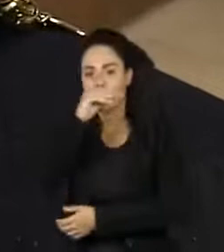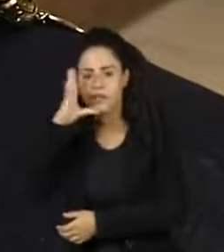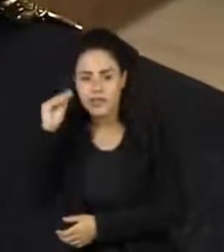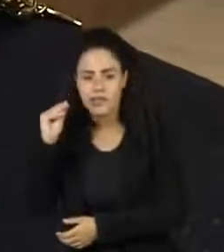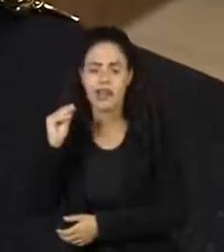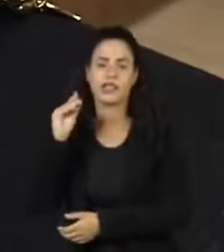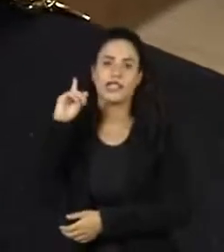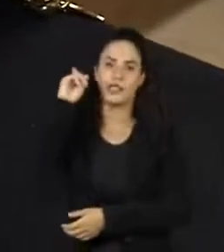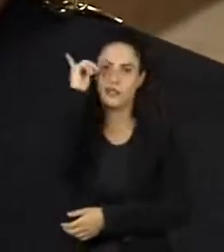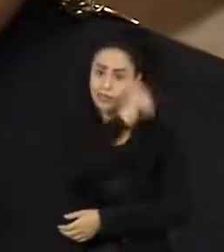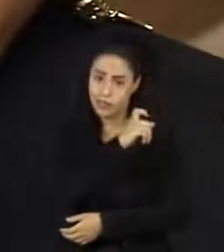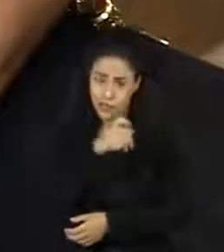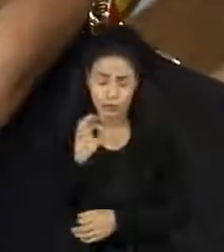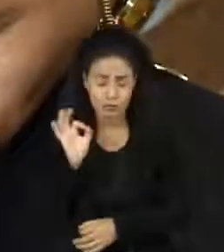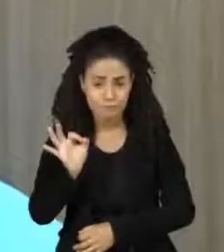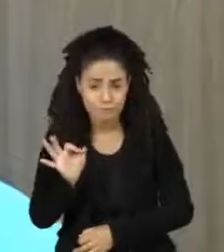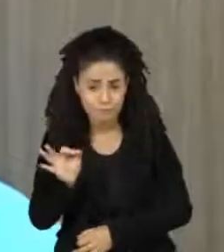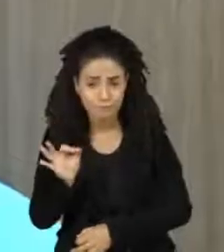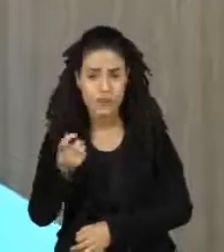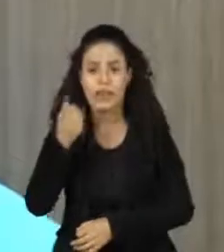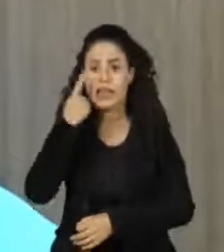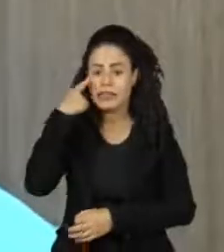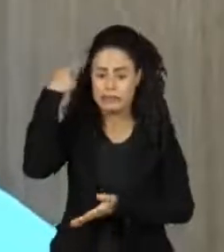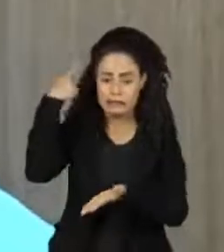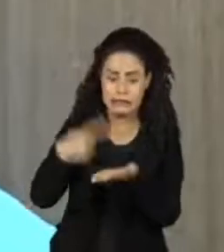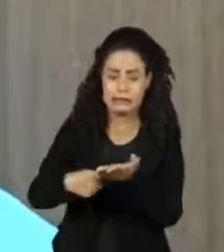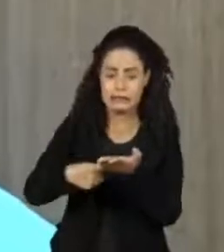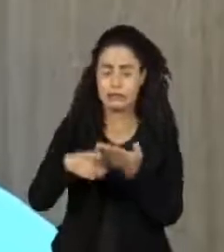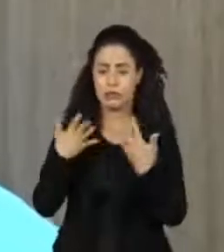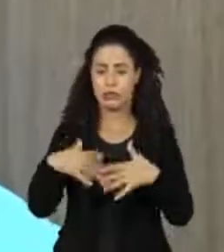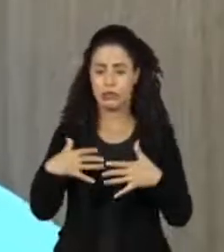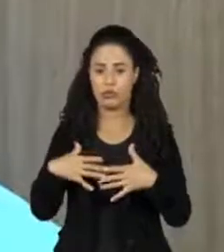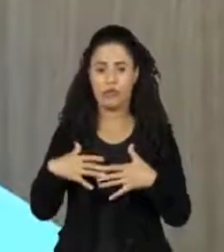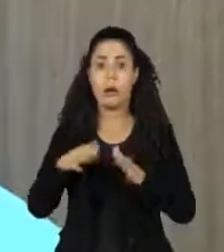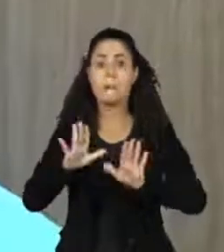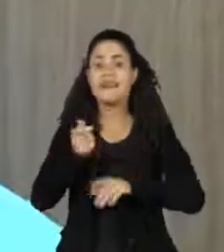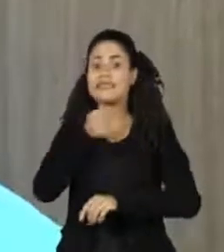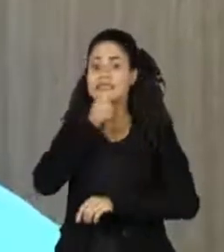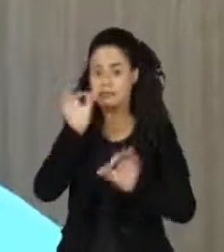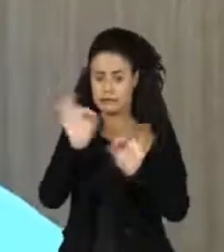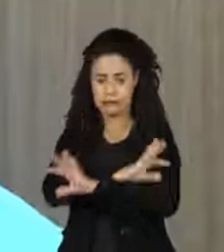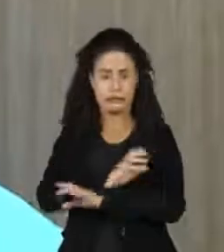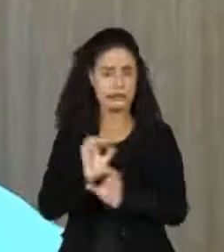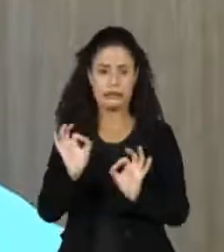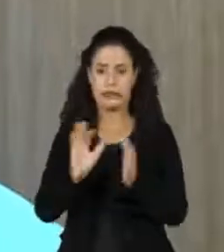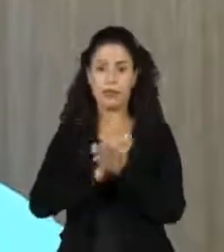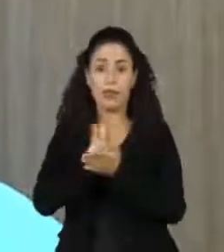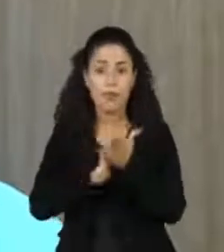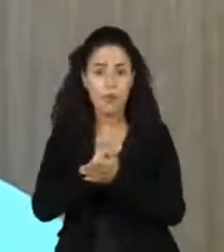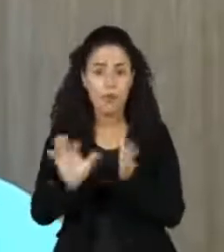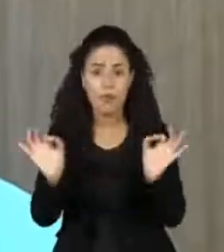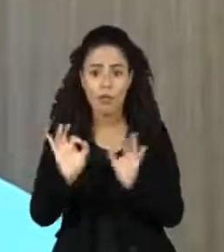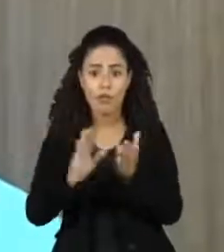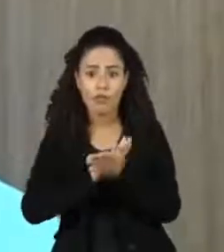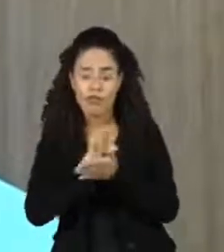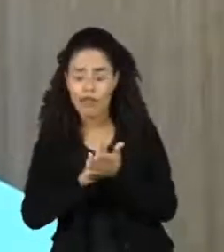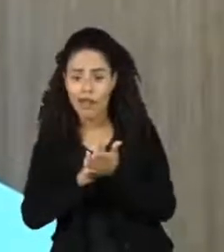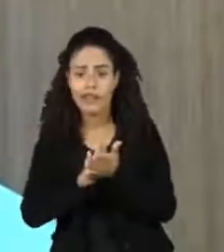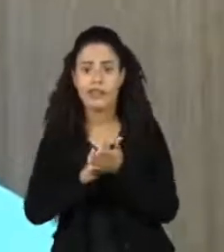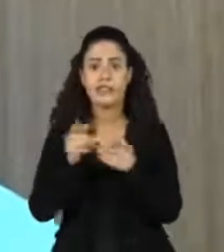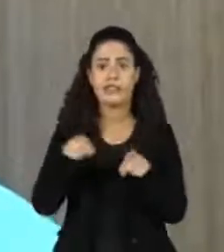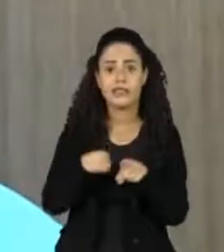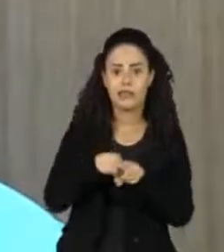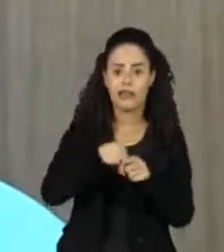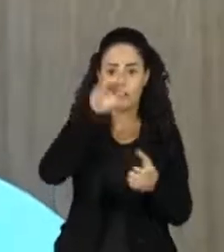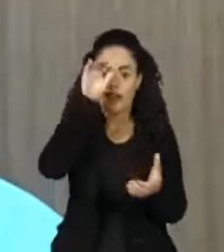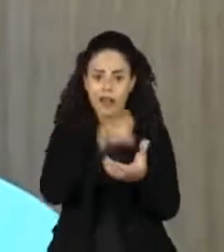acabam firmando algum compromisso com algum companheiro e elas até relatam